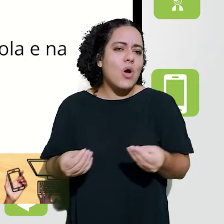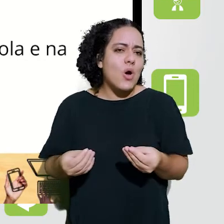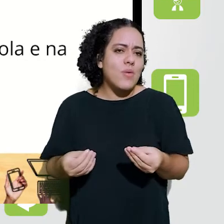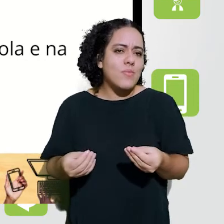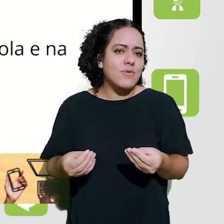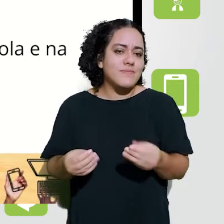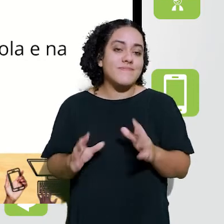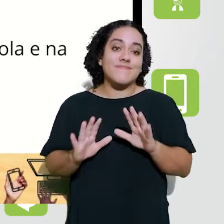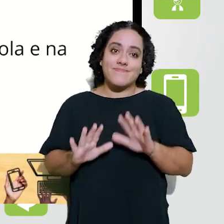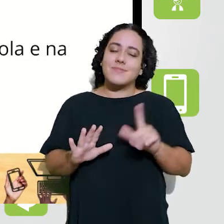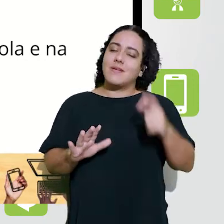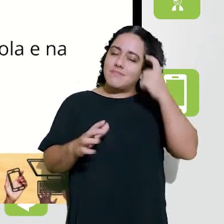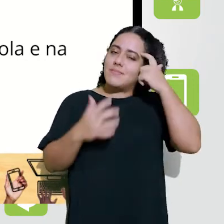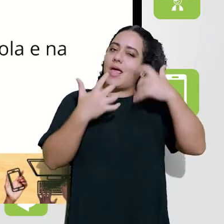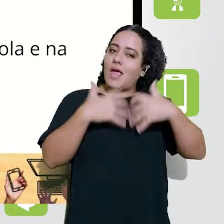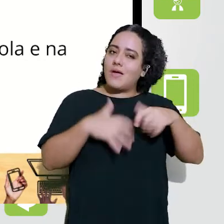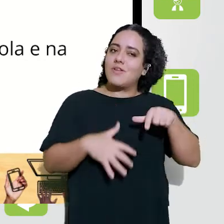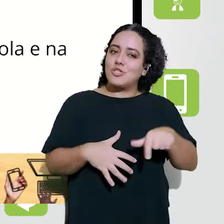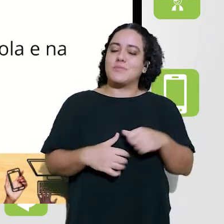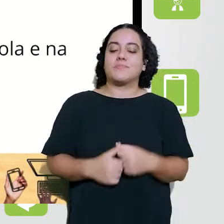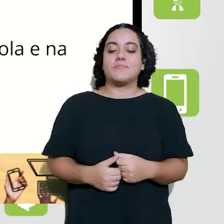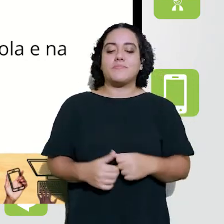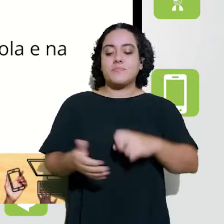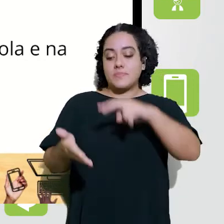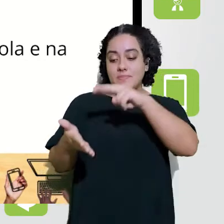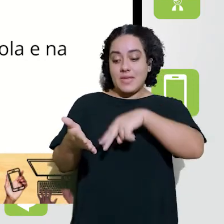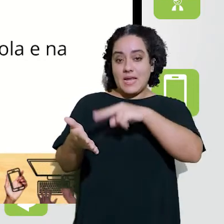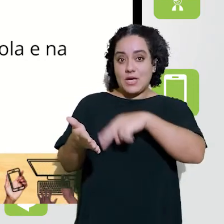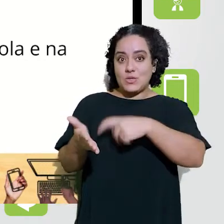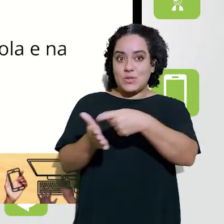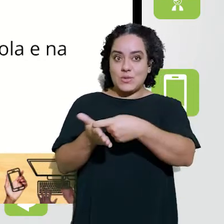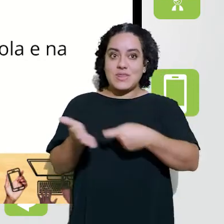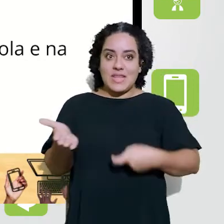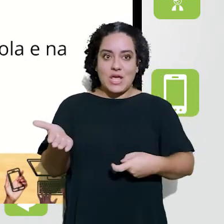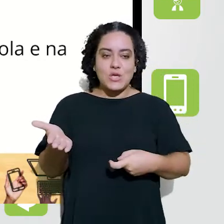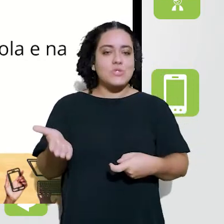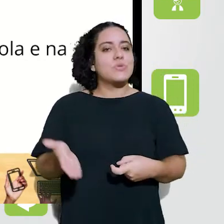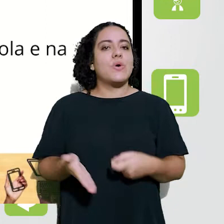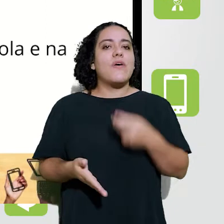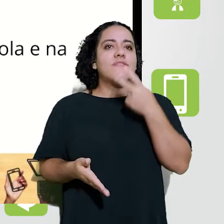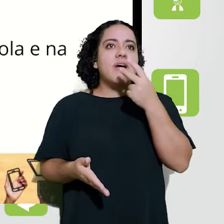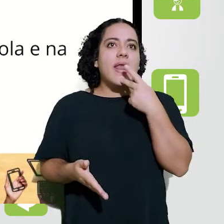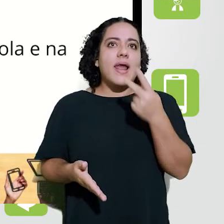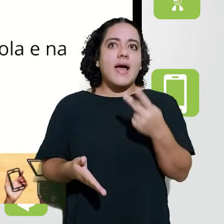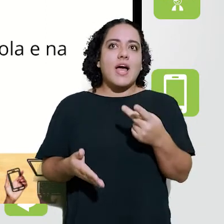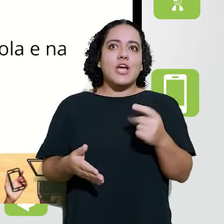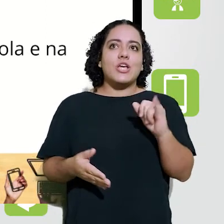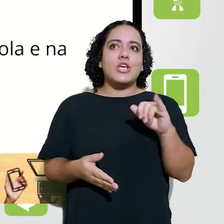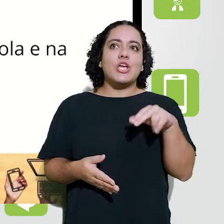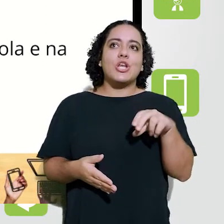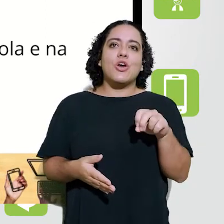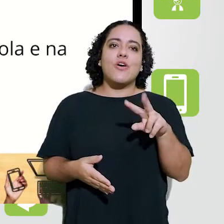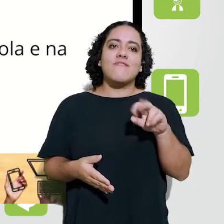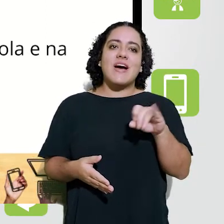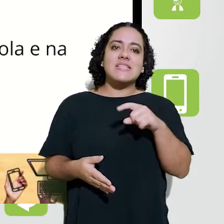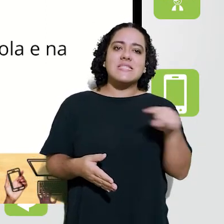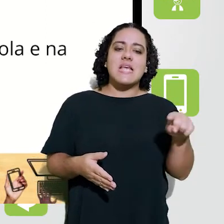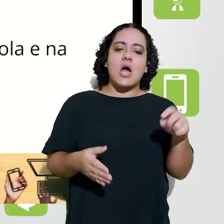essa que a gente está sendo demandada? E aí, na leitura do texto em si,